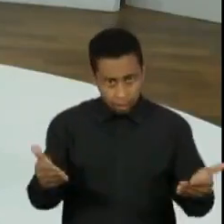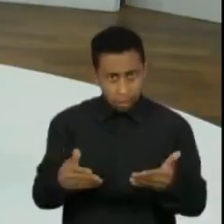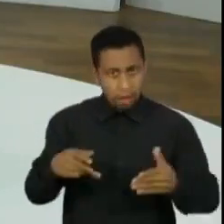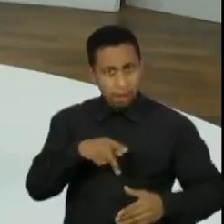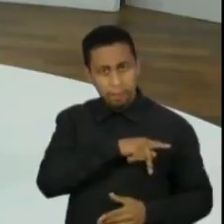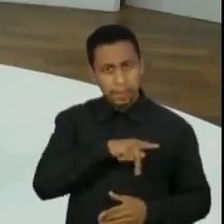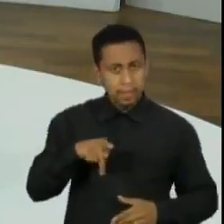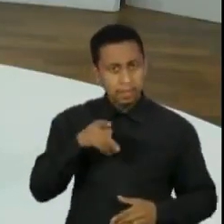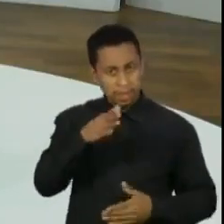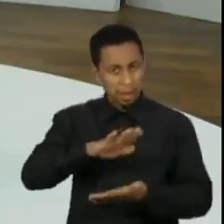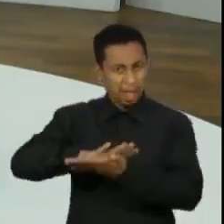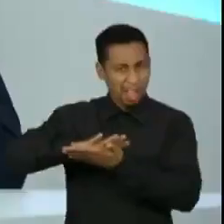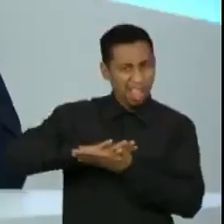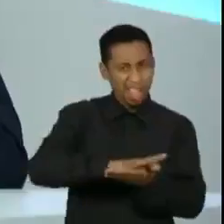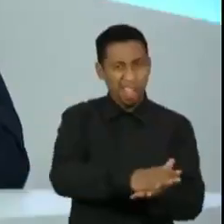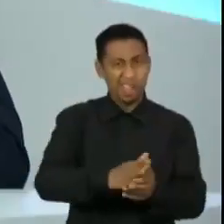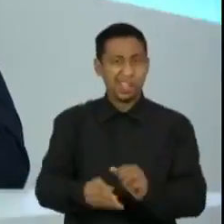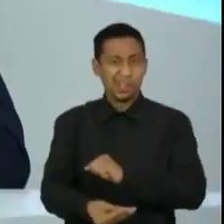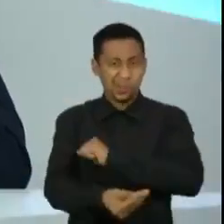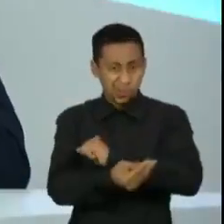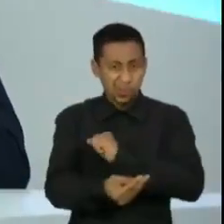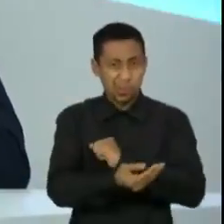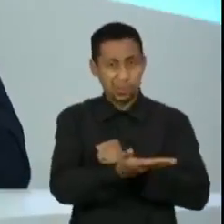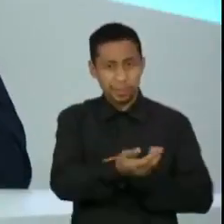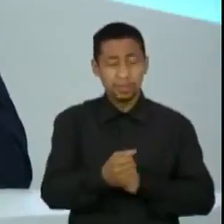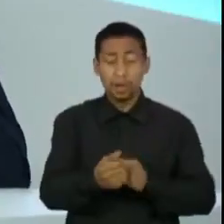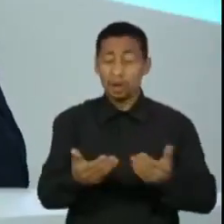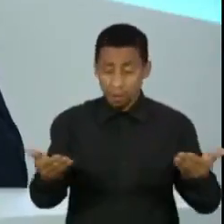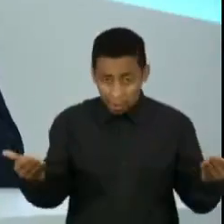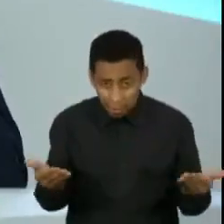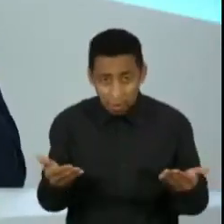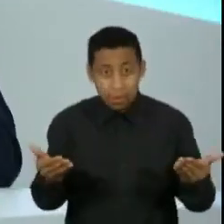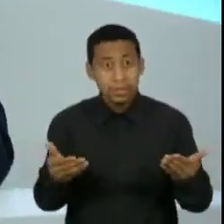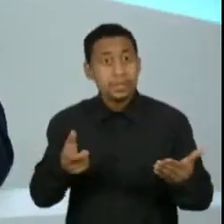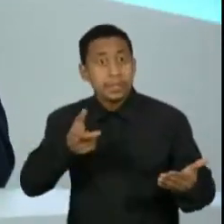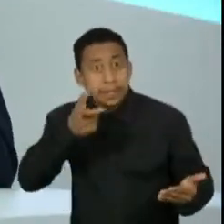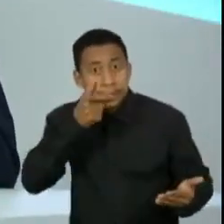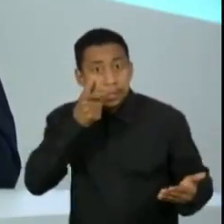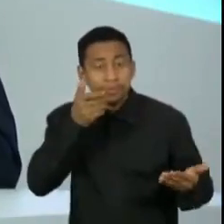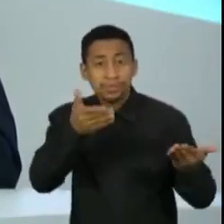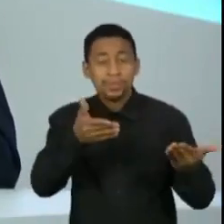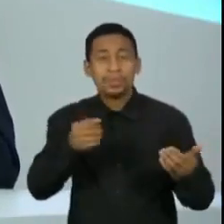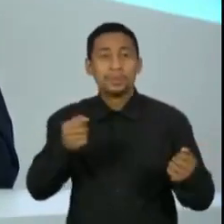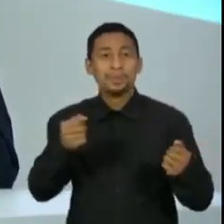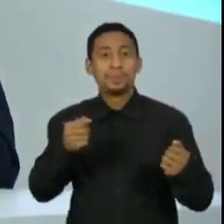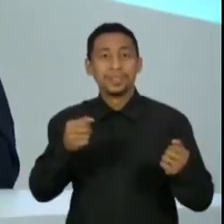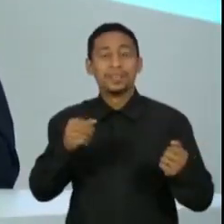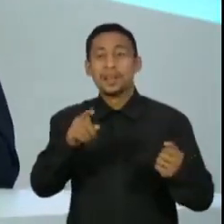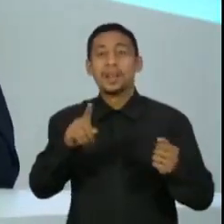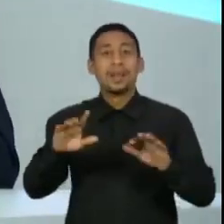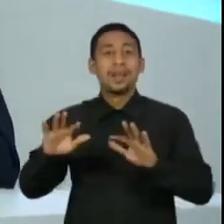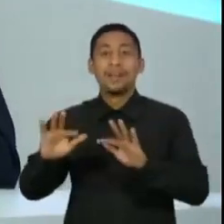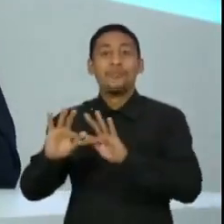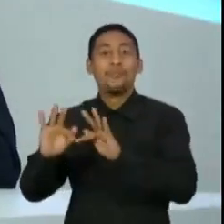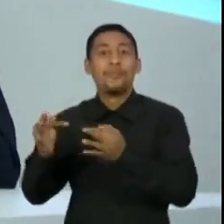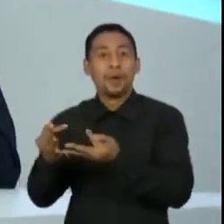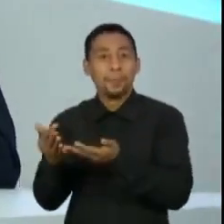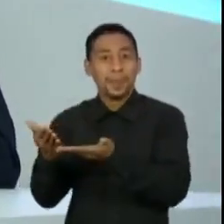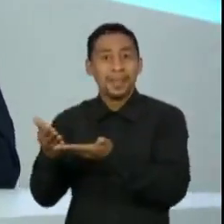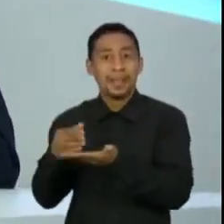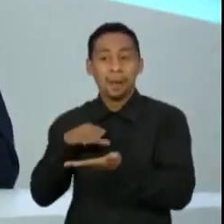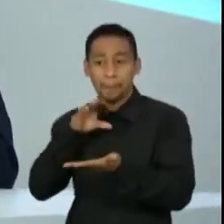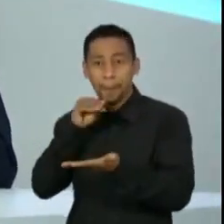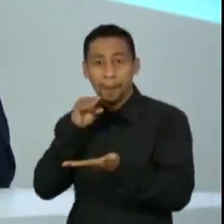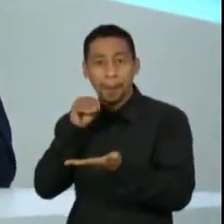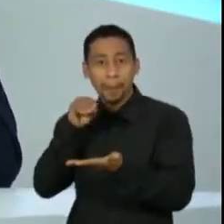genocida, corrupto, hoje nós assistimos, ouvimos as gravações de parentes, em certo momento,